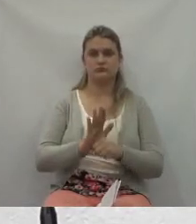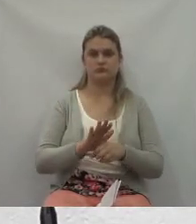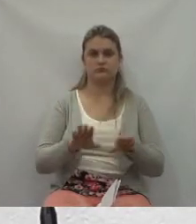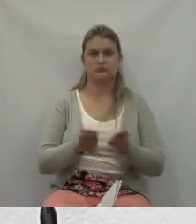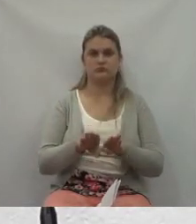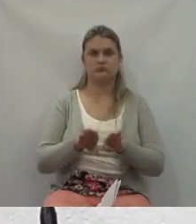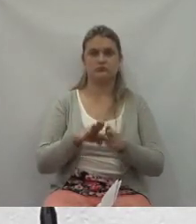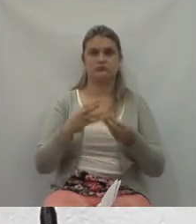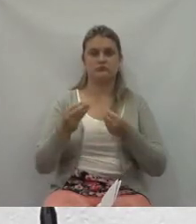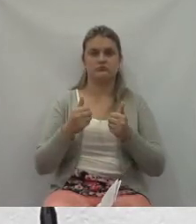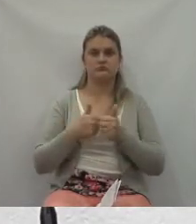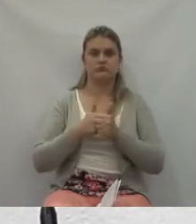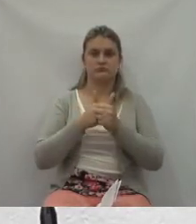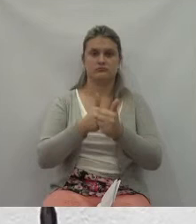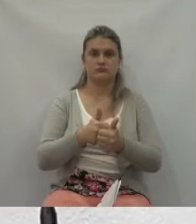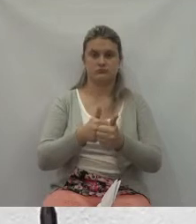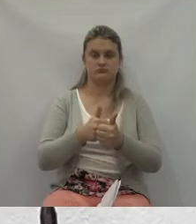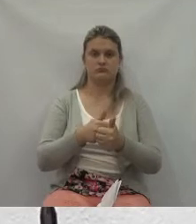cederam,